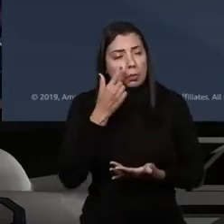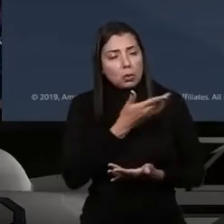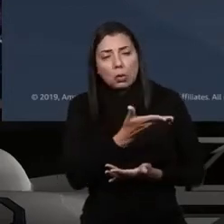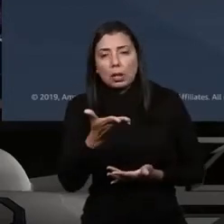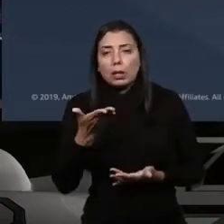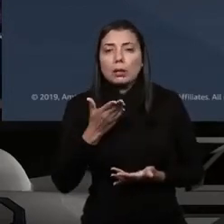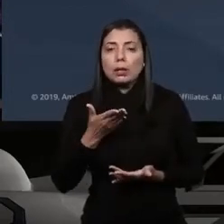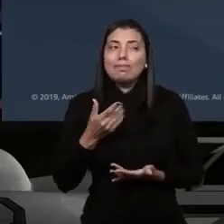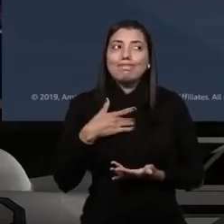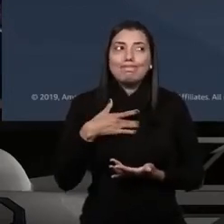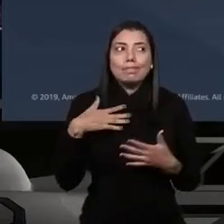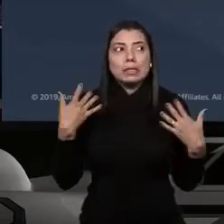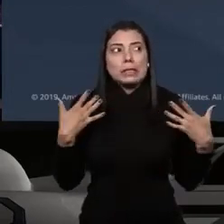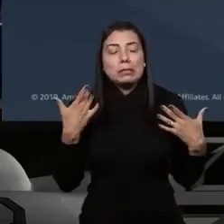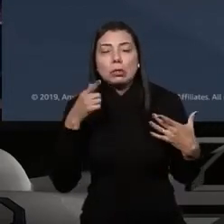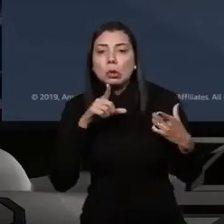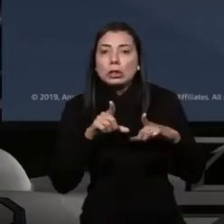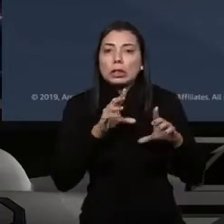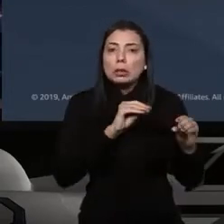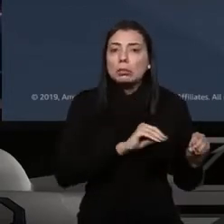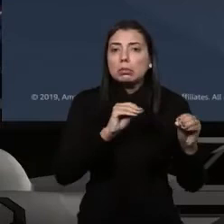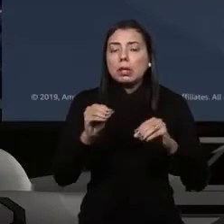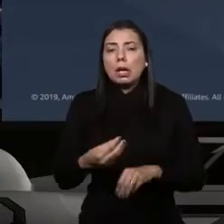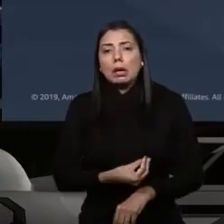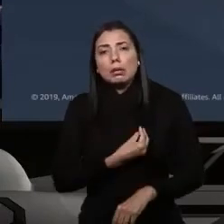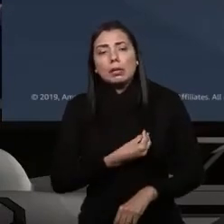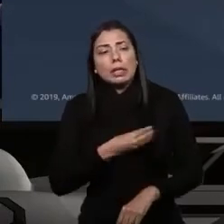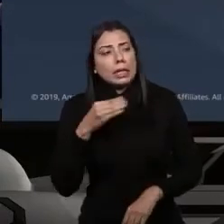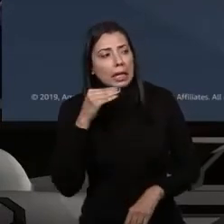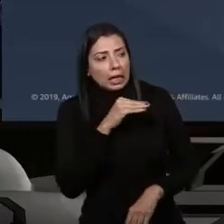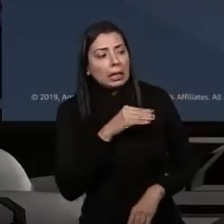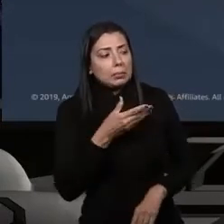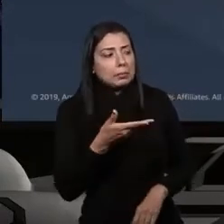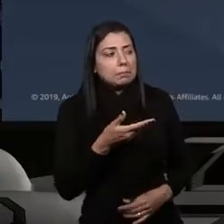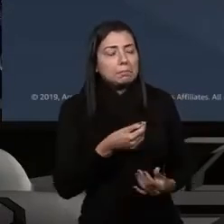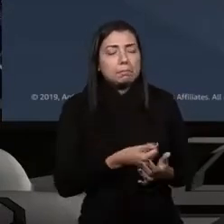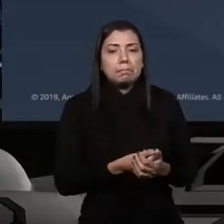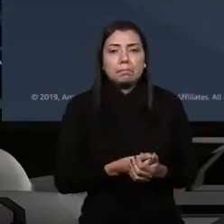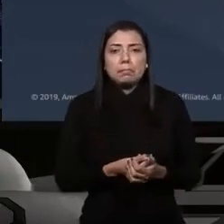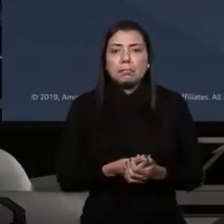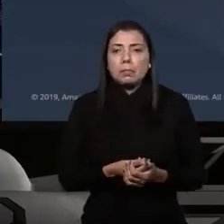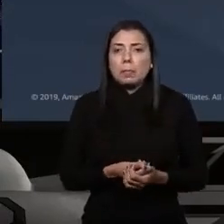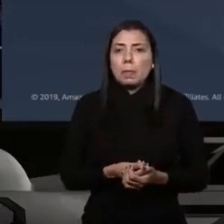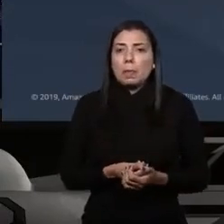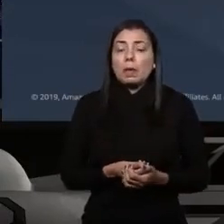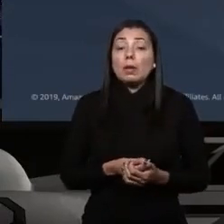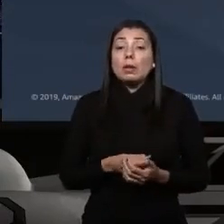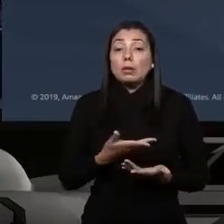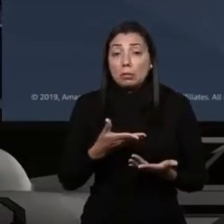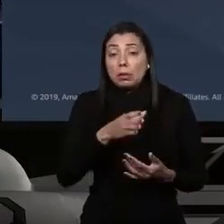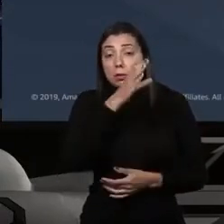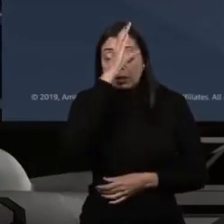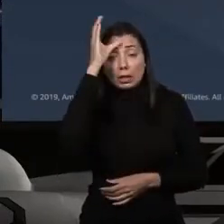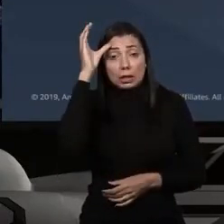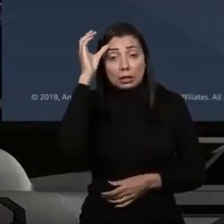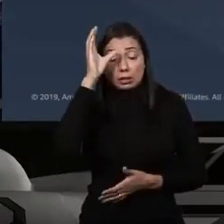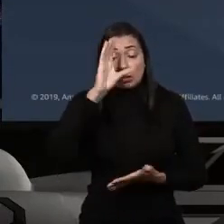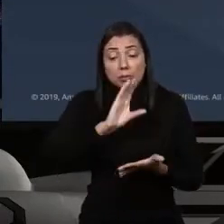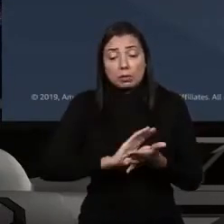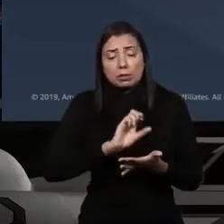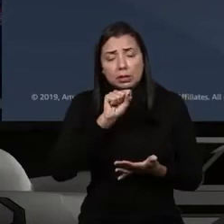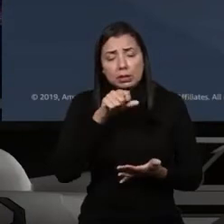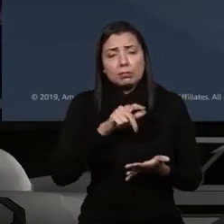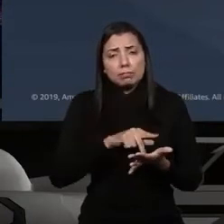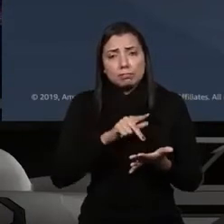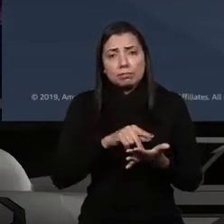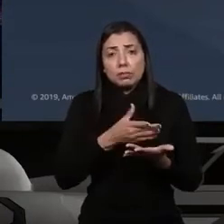que, poxa, eu vou conseguir mudar a vida de forma rápida, né? Do meu cliente, do meu cidadão. Então, olhar problemas reais.